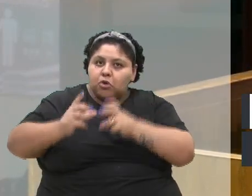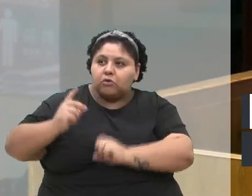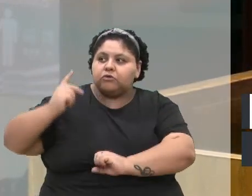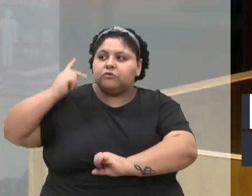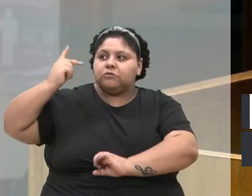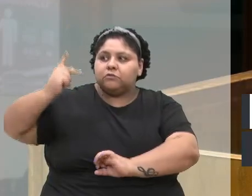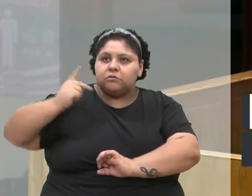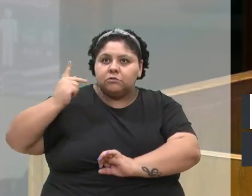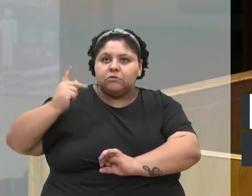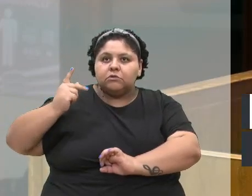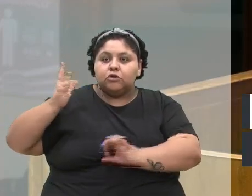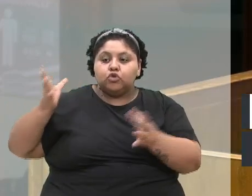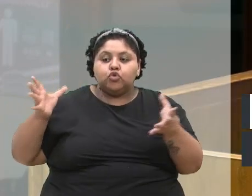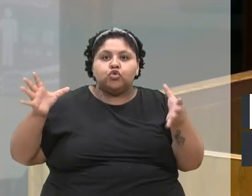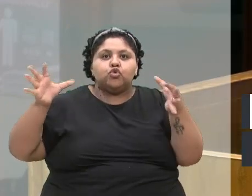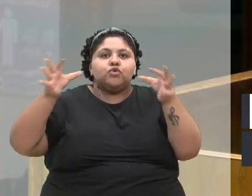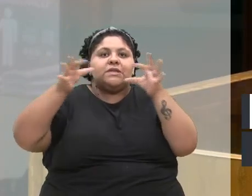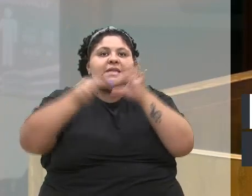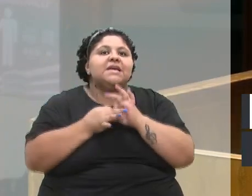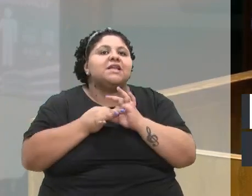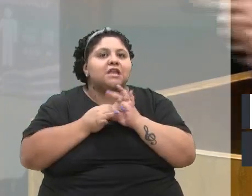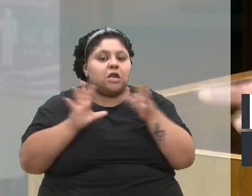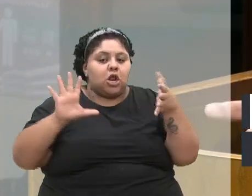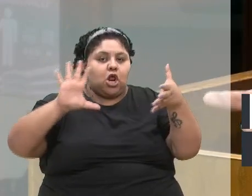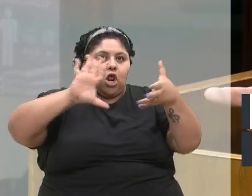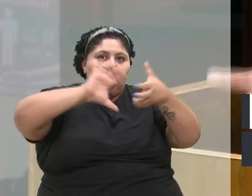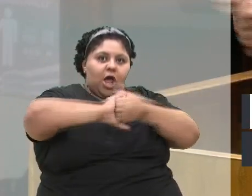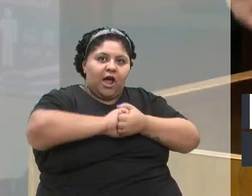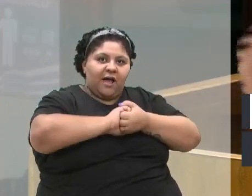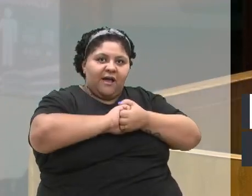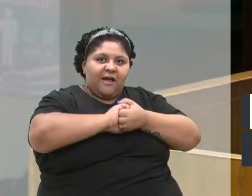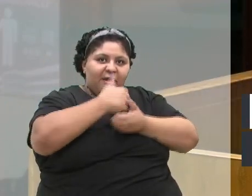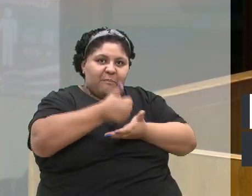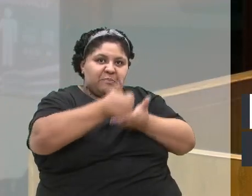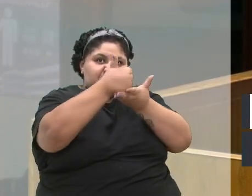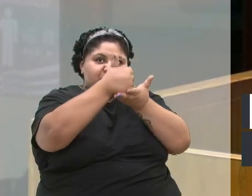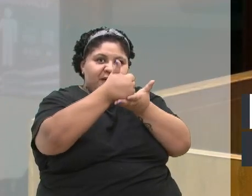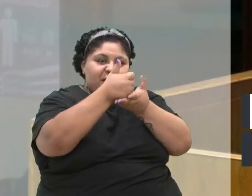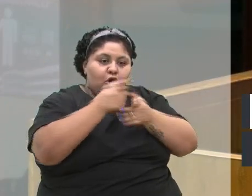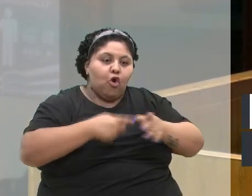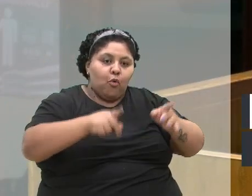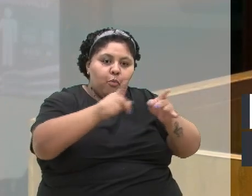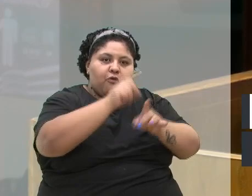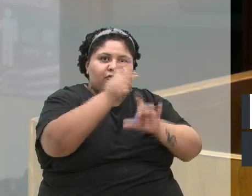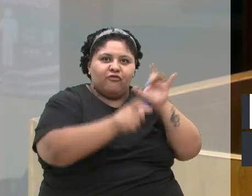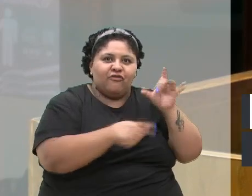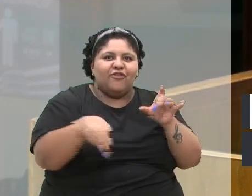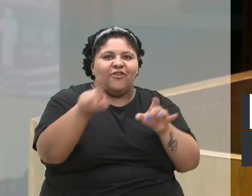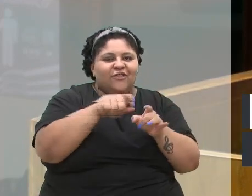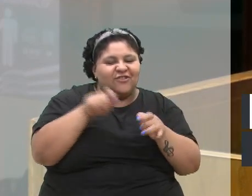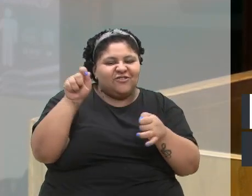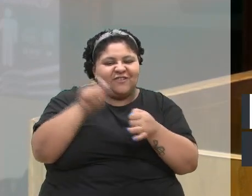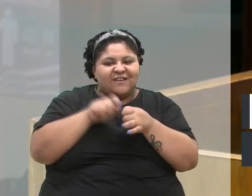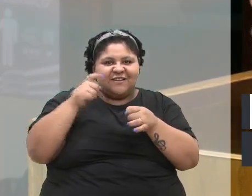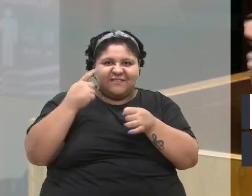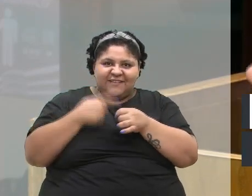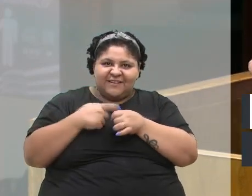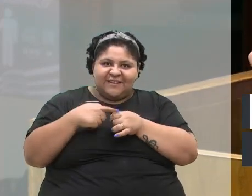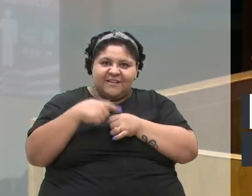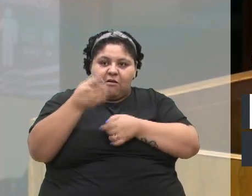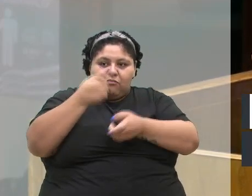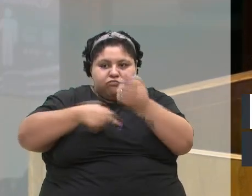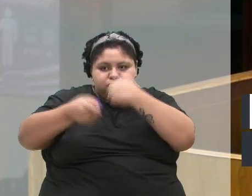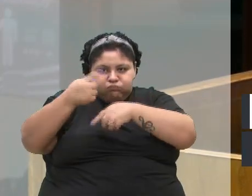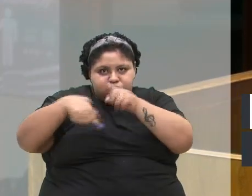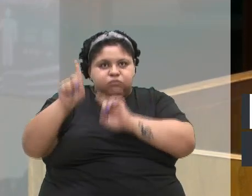nos darmos as mãos em prol do nosso povo e da nossa gente, nós faremos essa cidade se revolucionar.